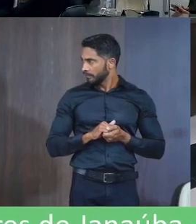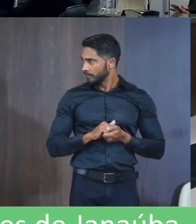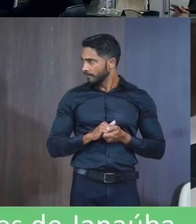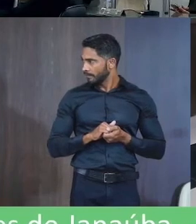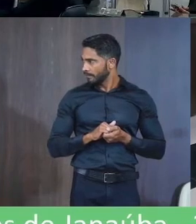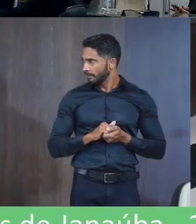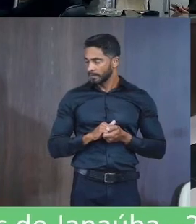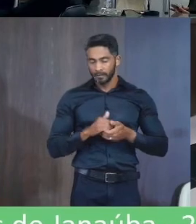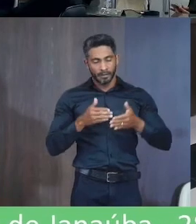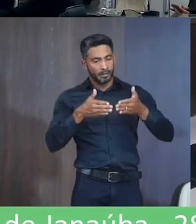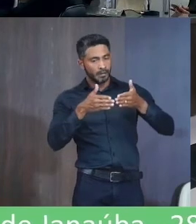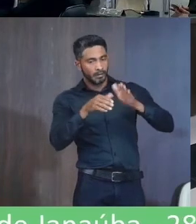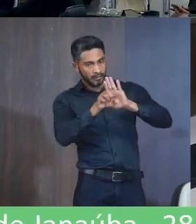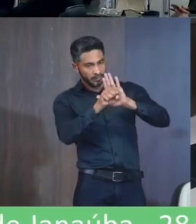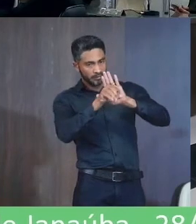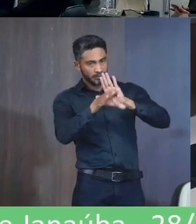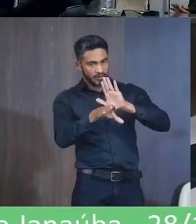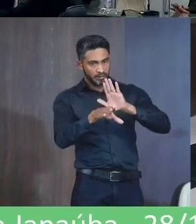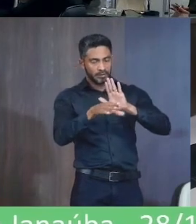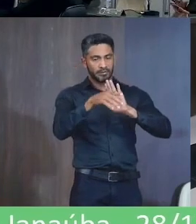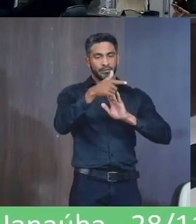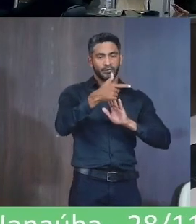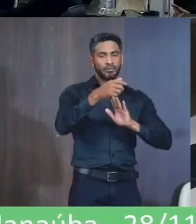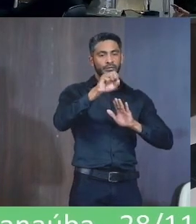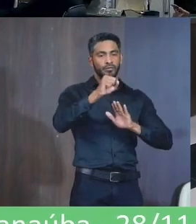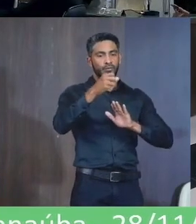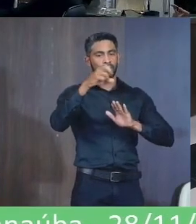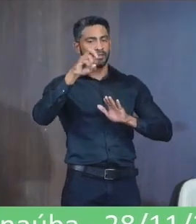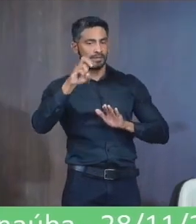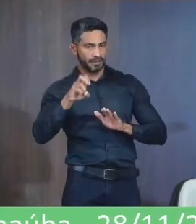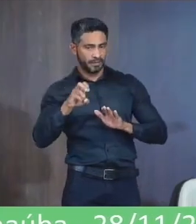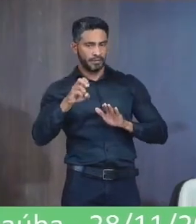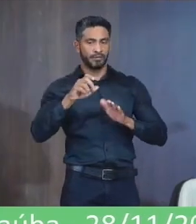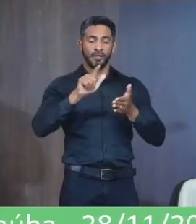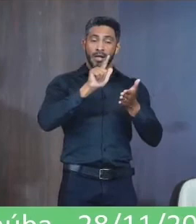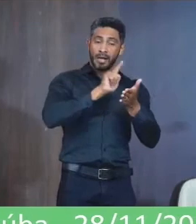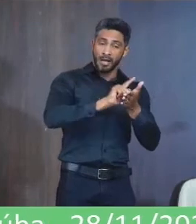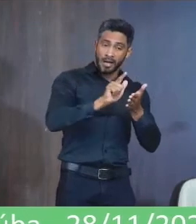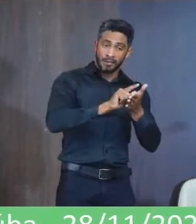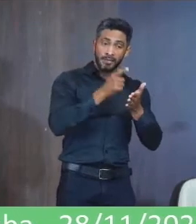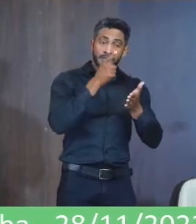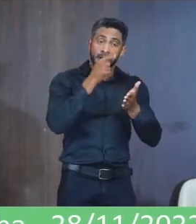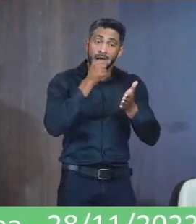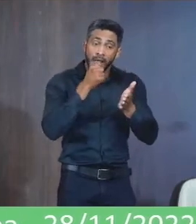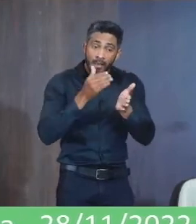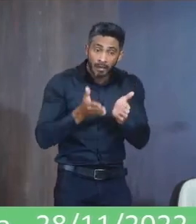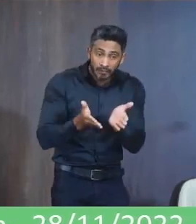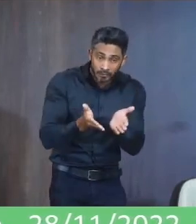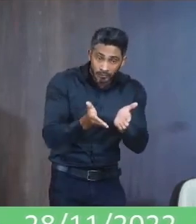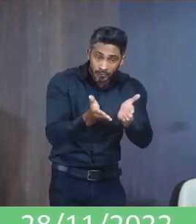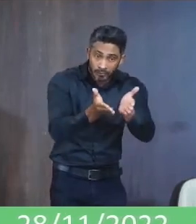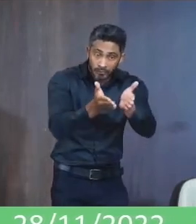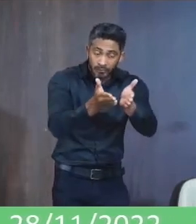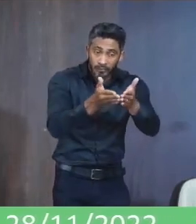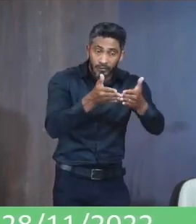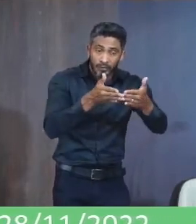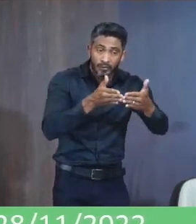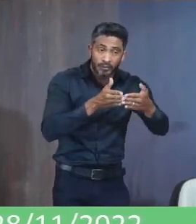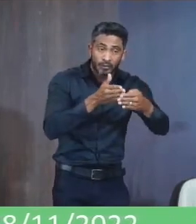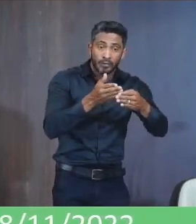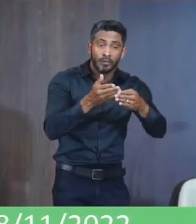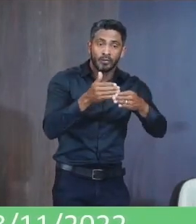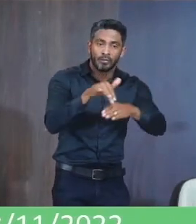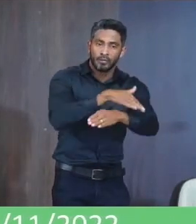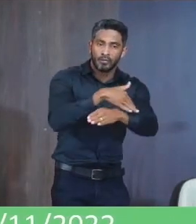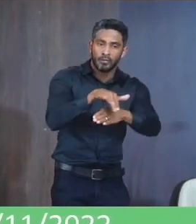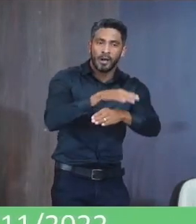tenho indicação Necessidade aqui 285 Solicitando aqui Do executivo A limpeza do canal Da Ecológica No sentido Do bairro Jardim